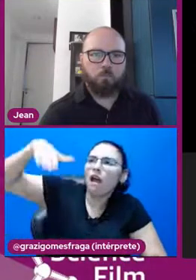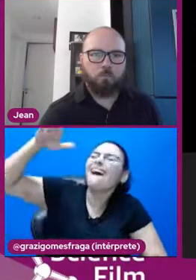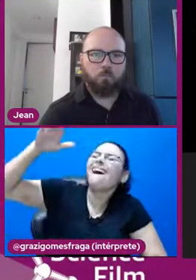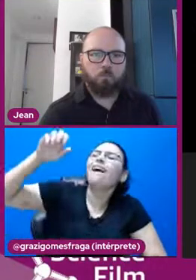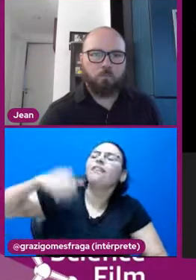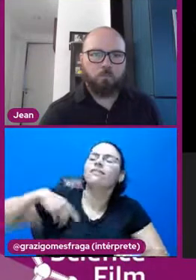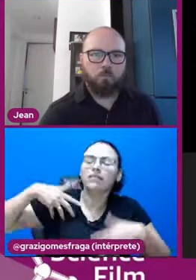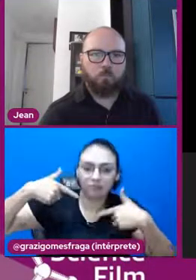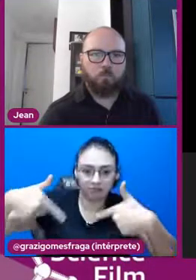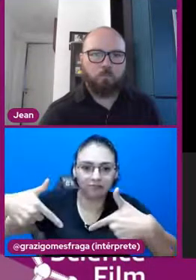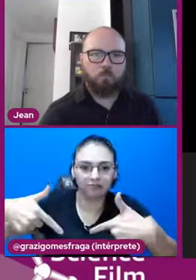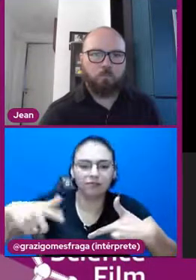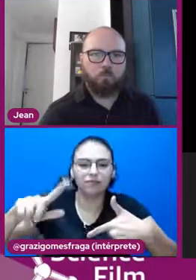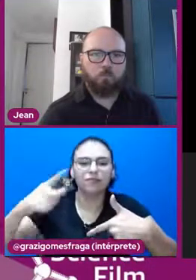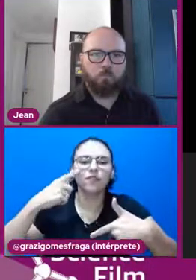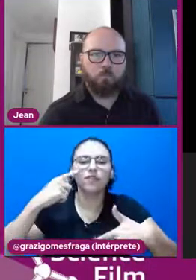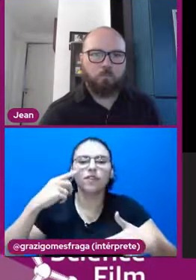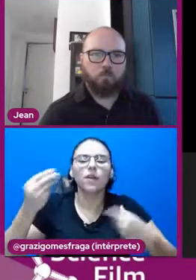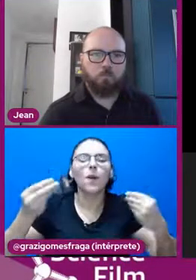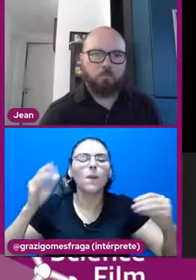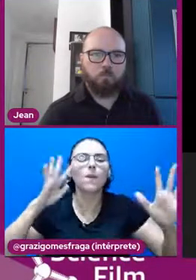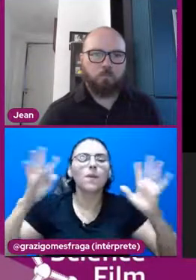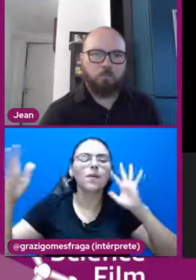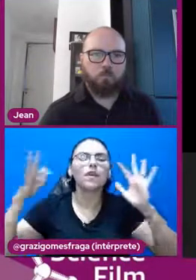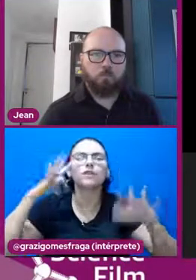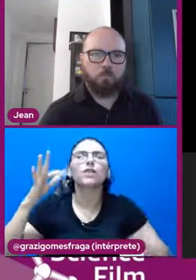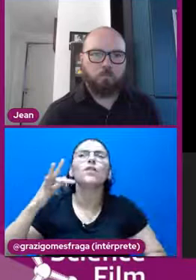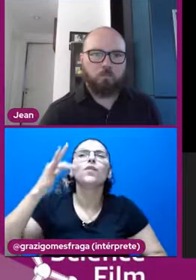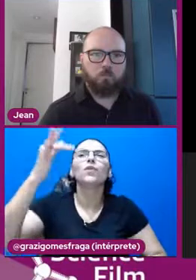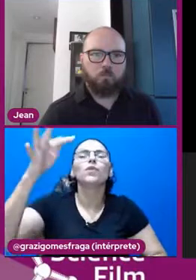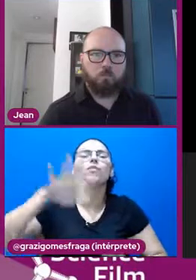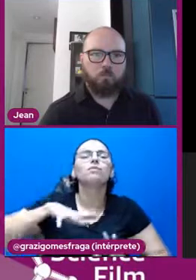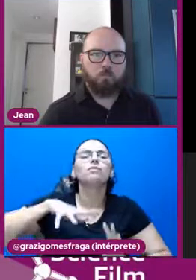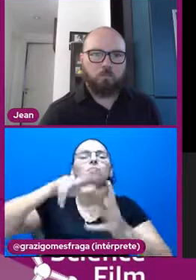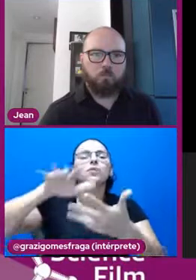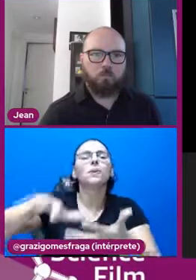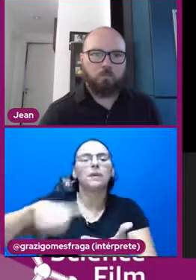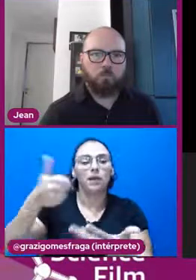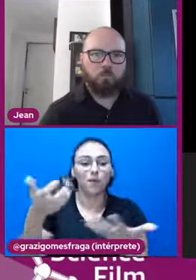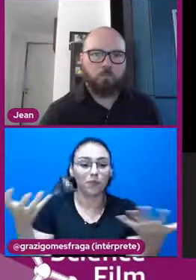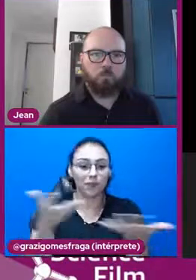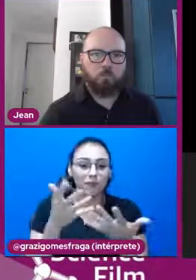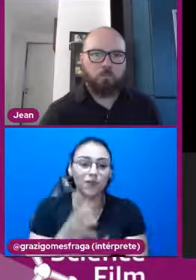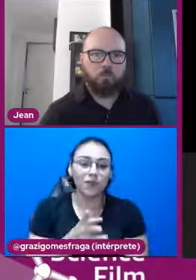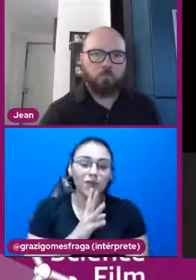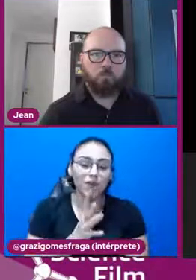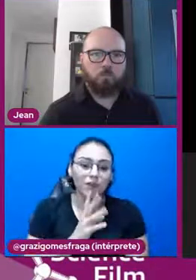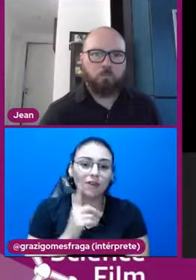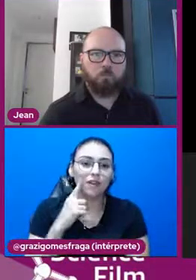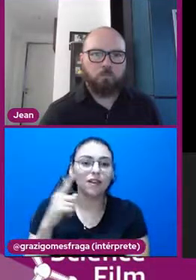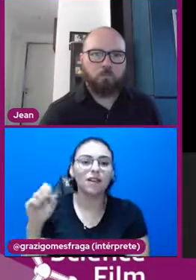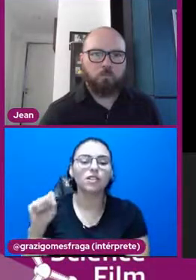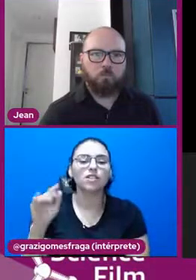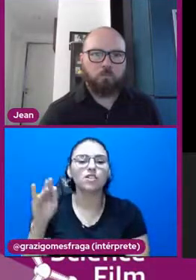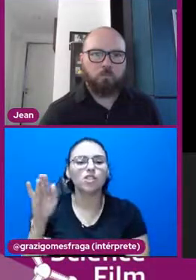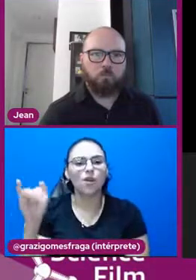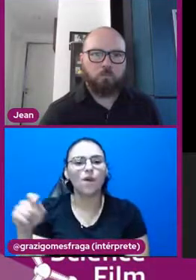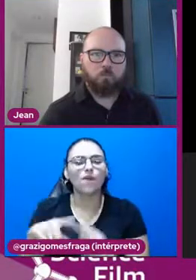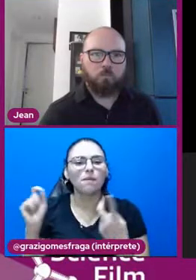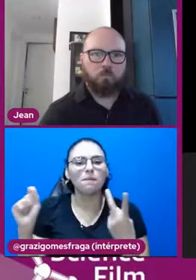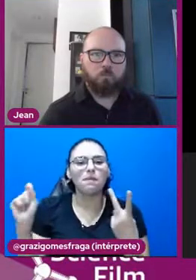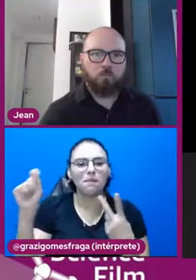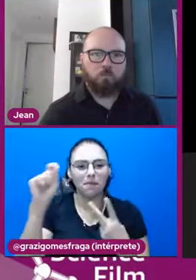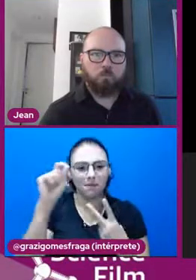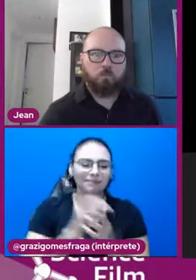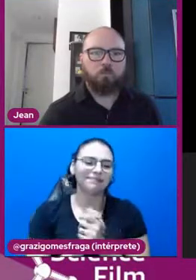Acompanhe a gente imaginando um futuro melhor para o nosso planeta. Hoje, vamos conhecer a Sophie de Bogotá, o Andrés... Esse é um